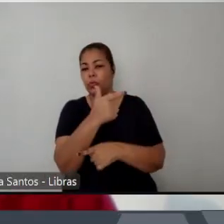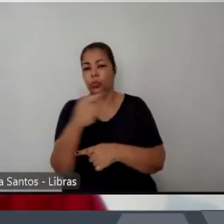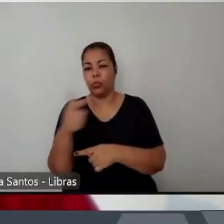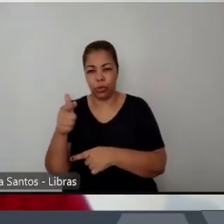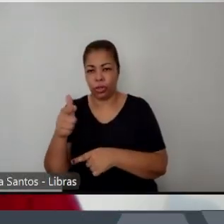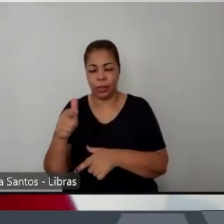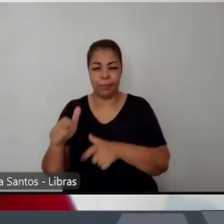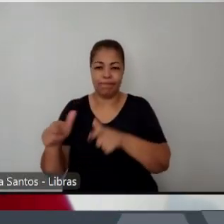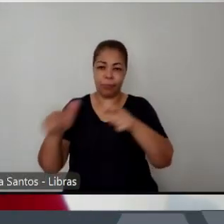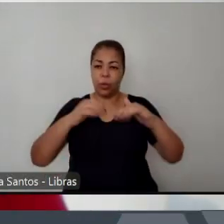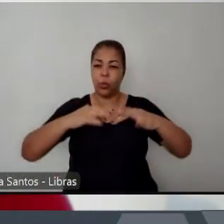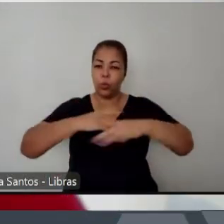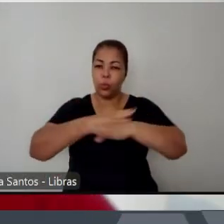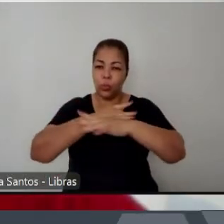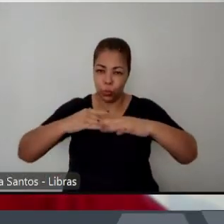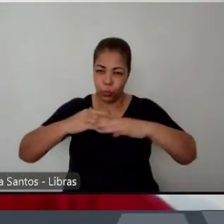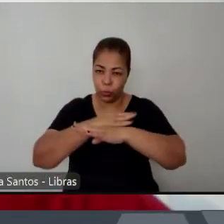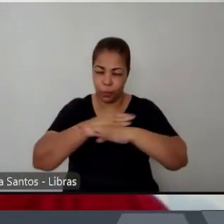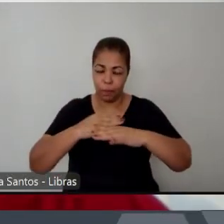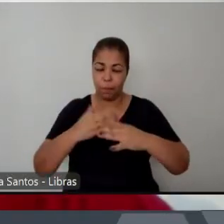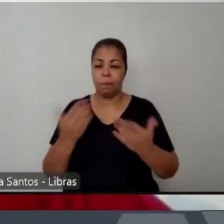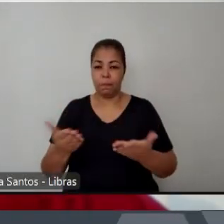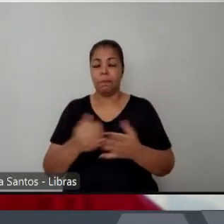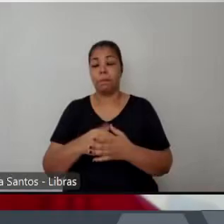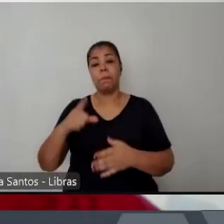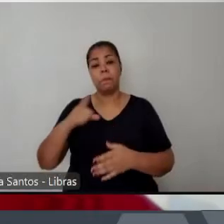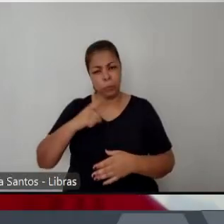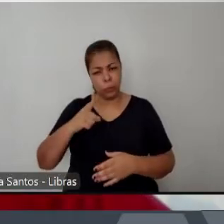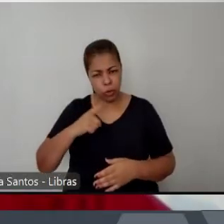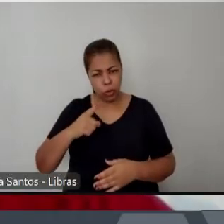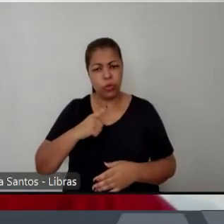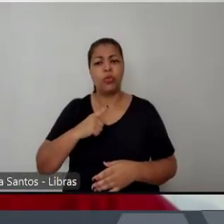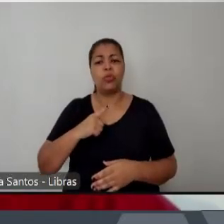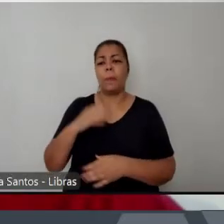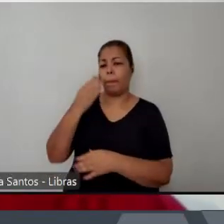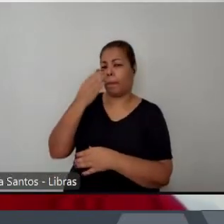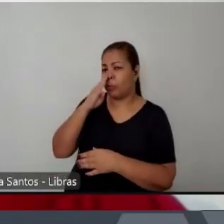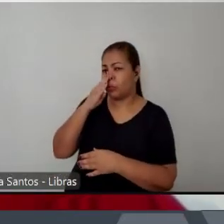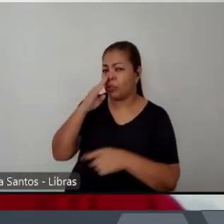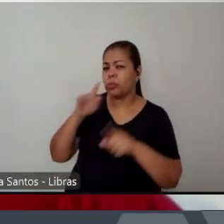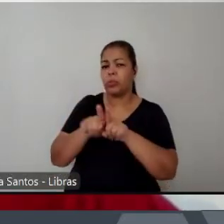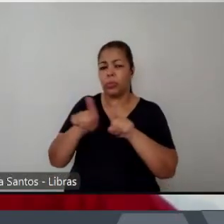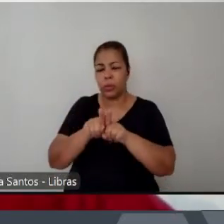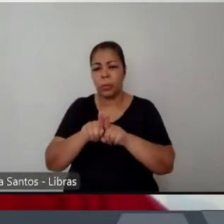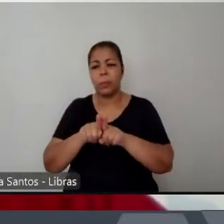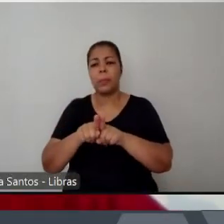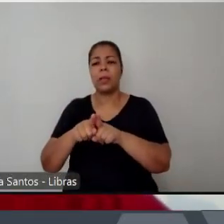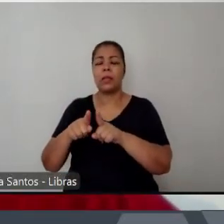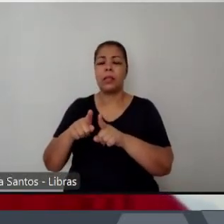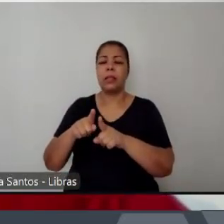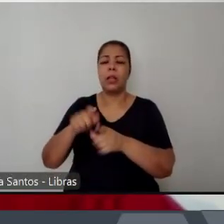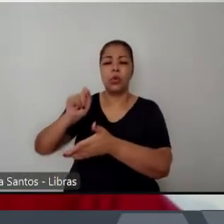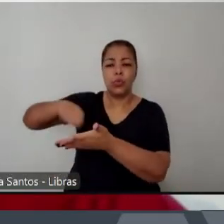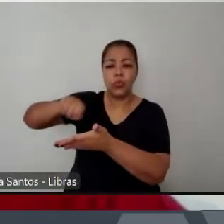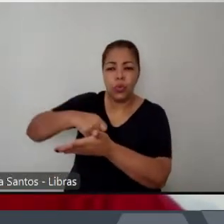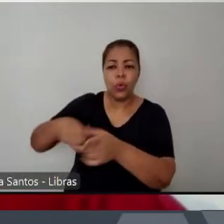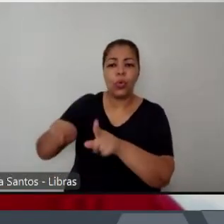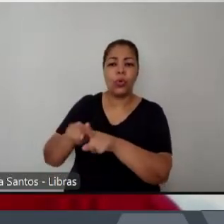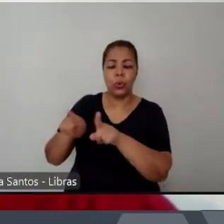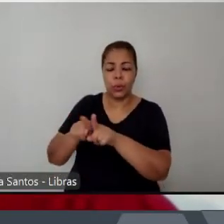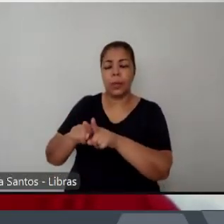nacionais. Existia a prostituição, existia o jogo, existia a maconha, existia os barbitúricos,